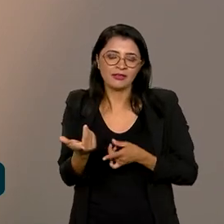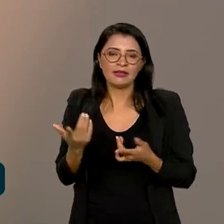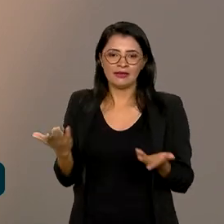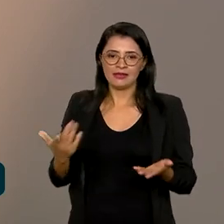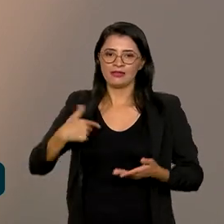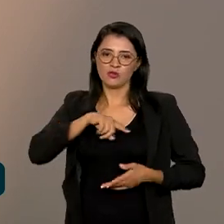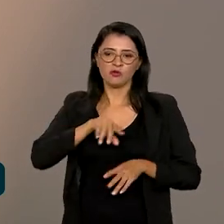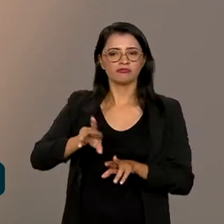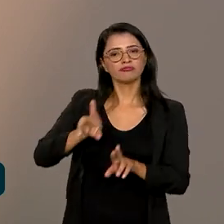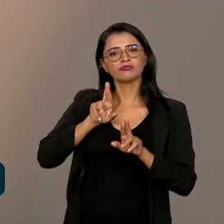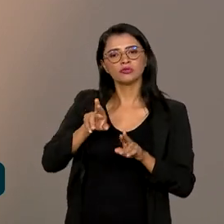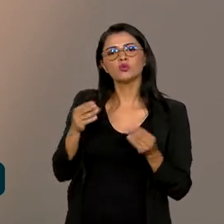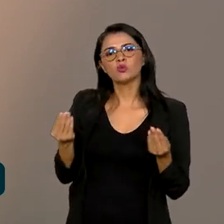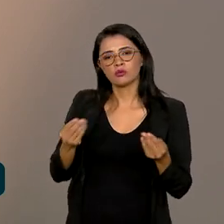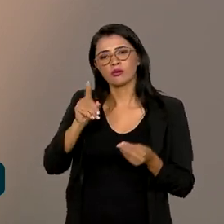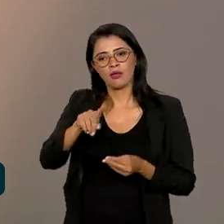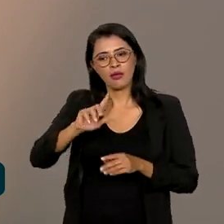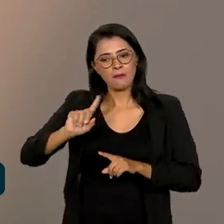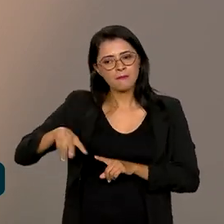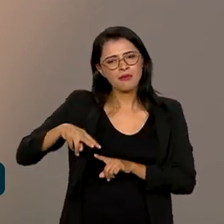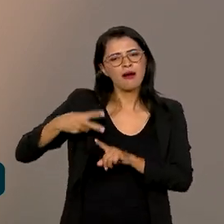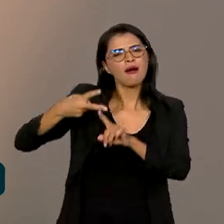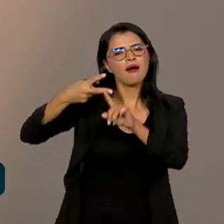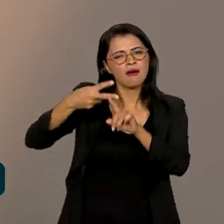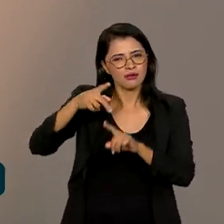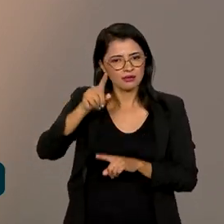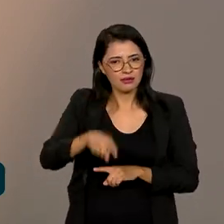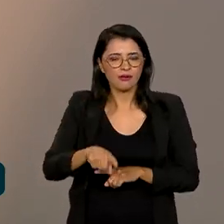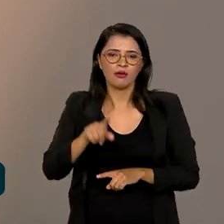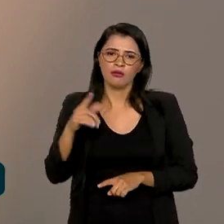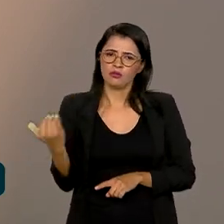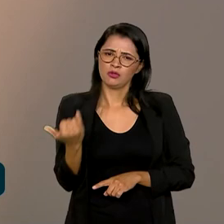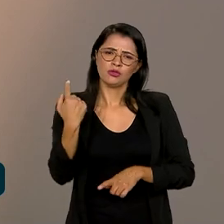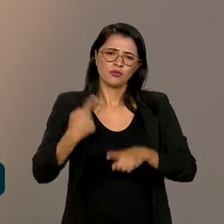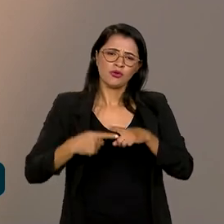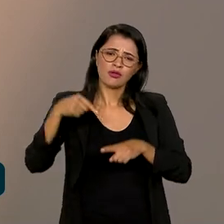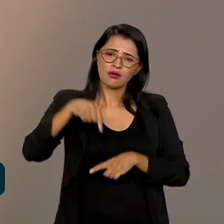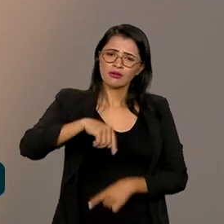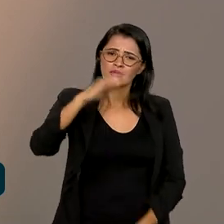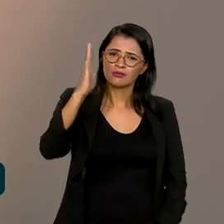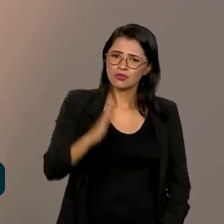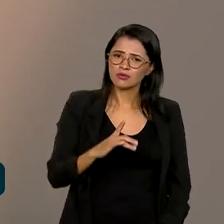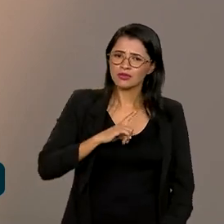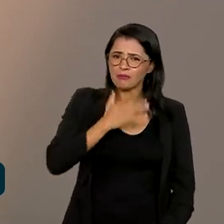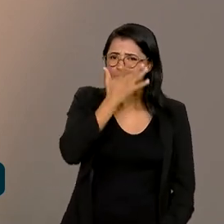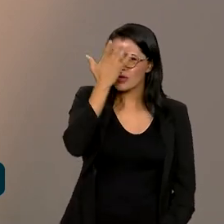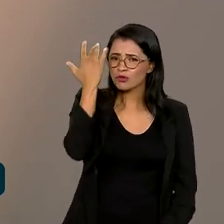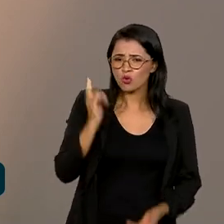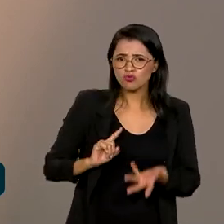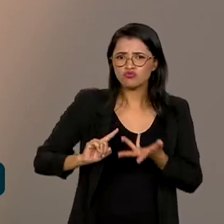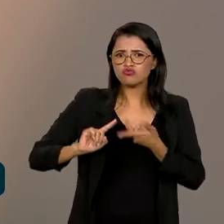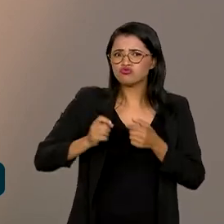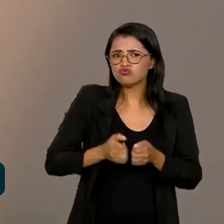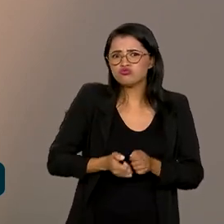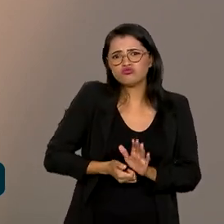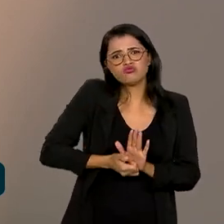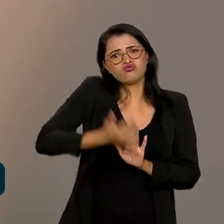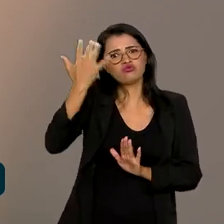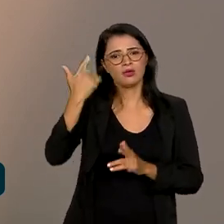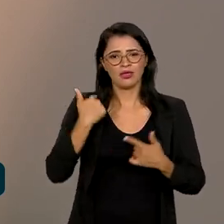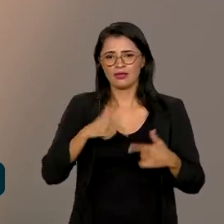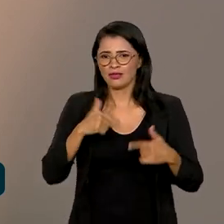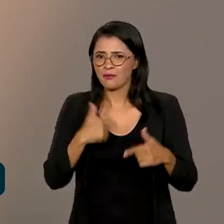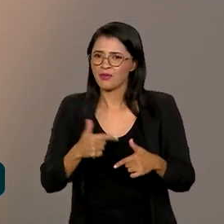expectativas são de muito mais. E é importante, porque no Brasil nós temos muita gente que trabalha com a